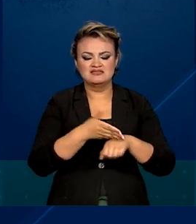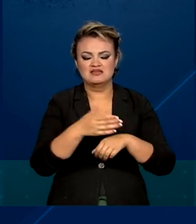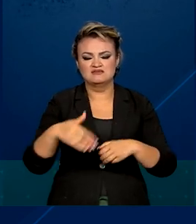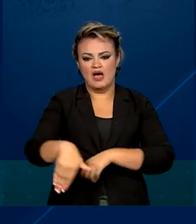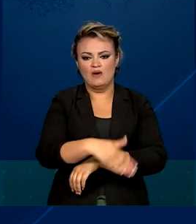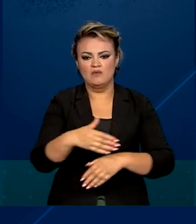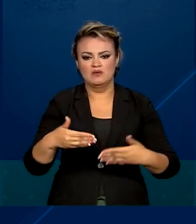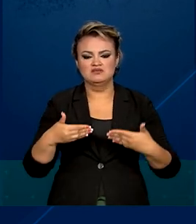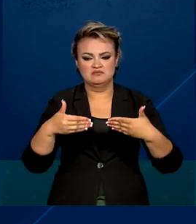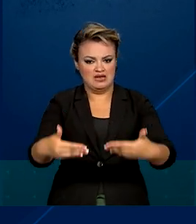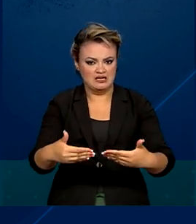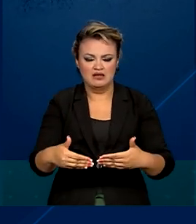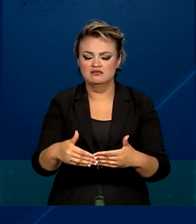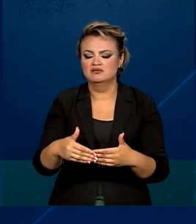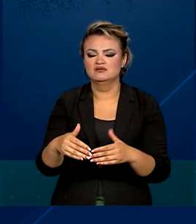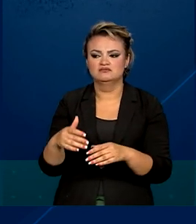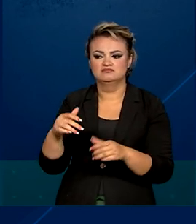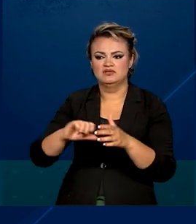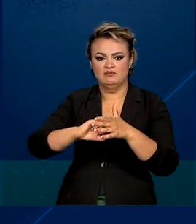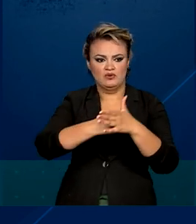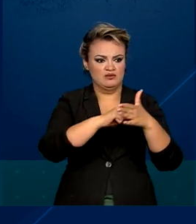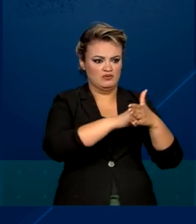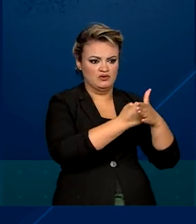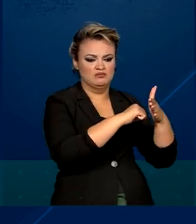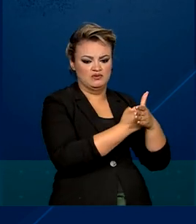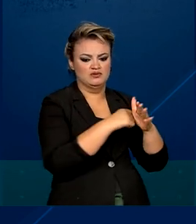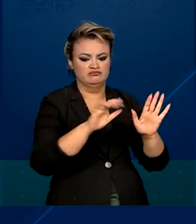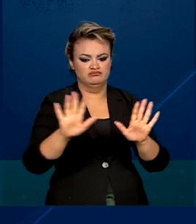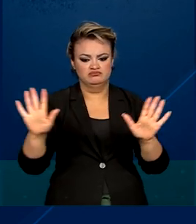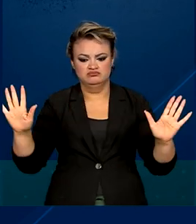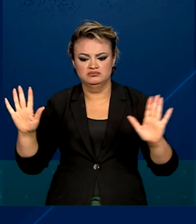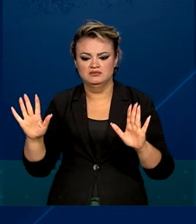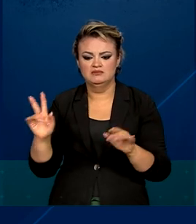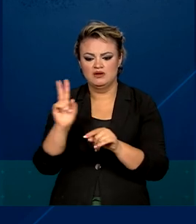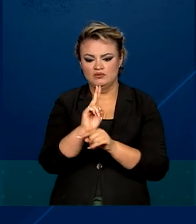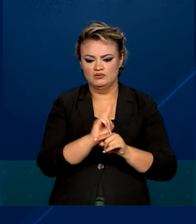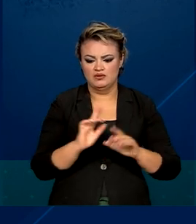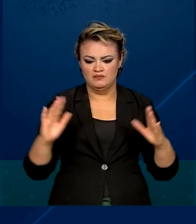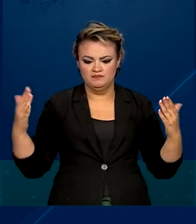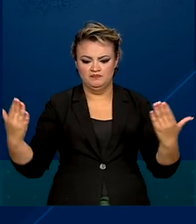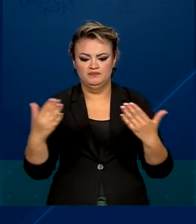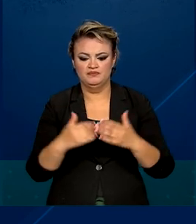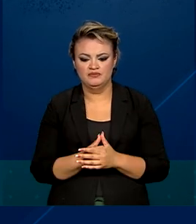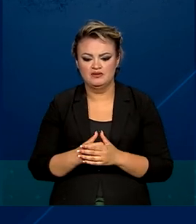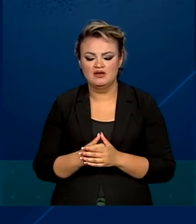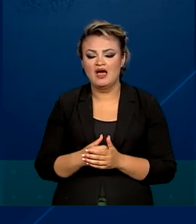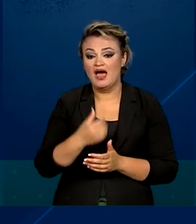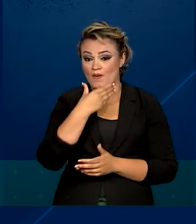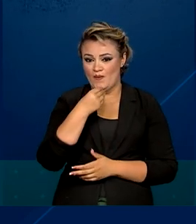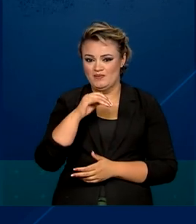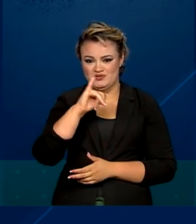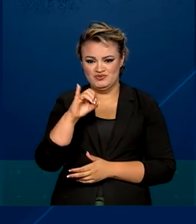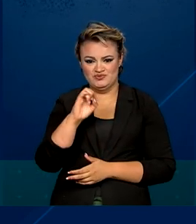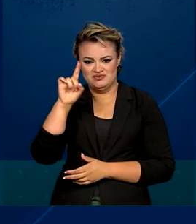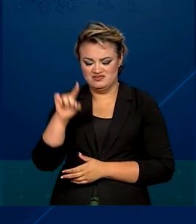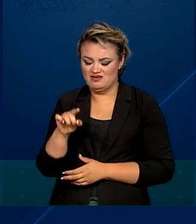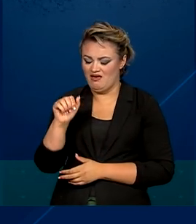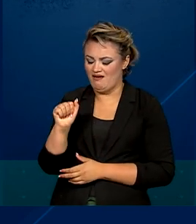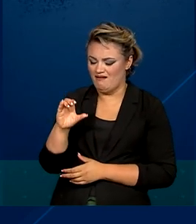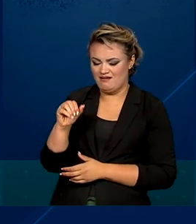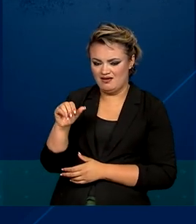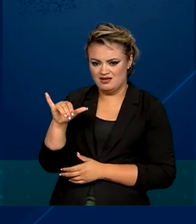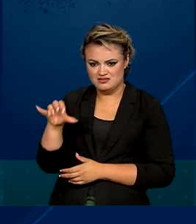Praça dos Três Poderes e ainda em outras vias próximas aos distúrbios. Quanto à situação de José Acácio Sereri